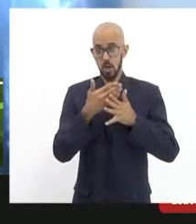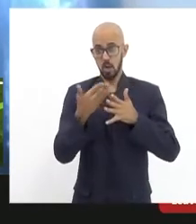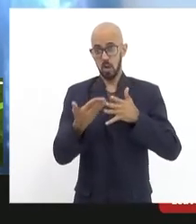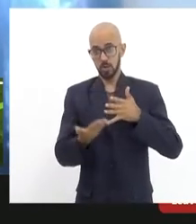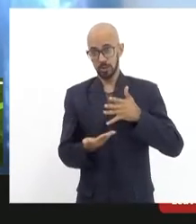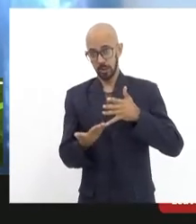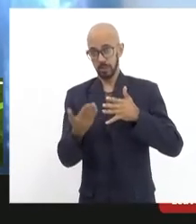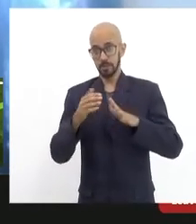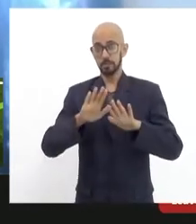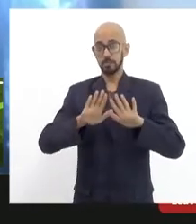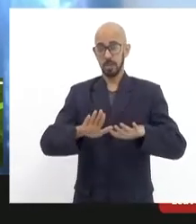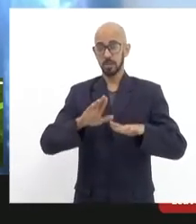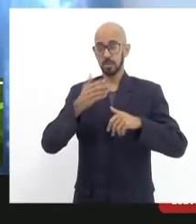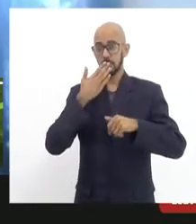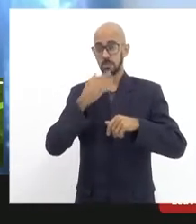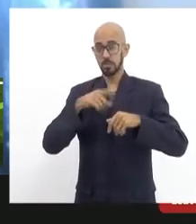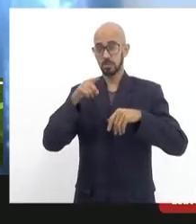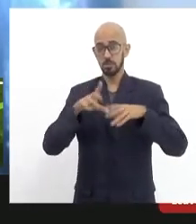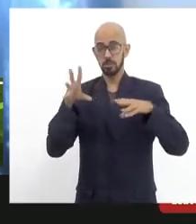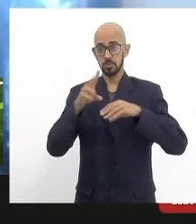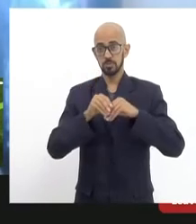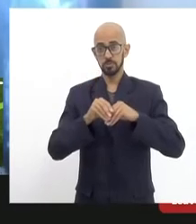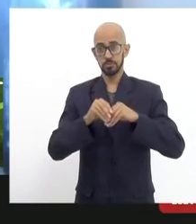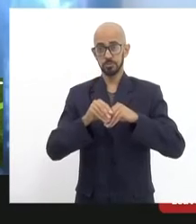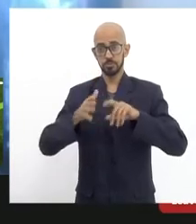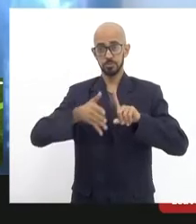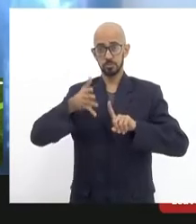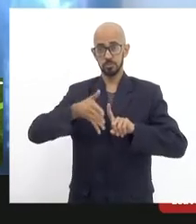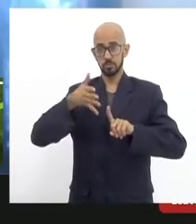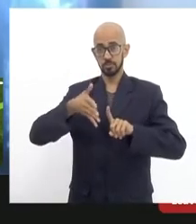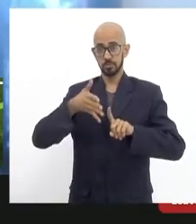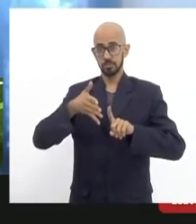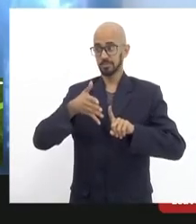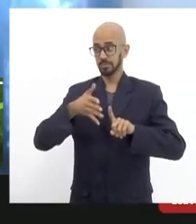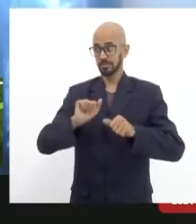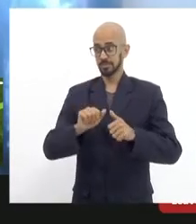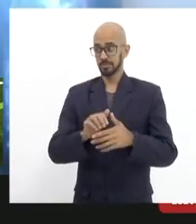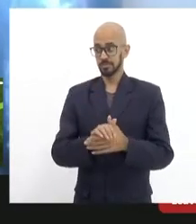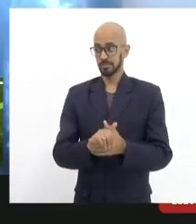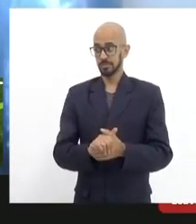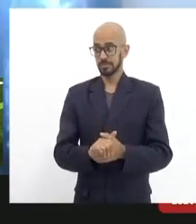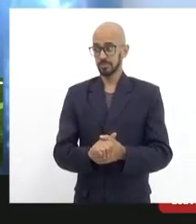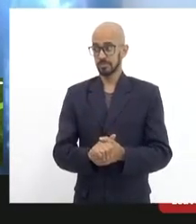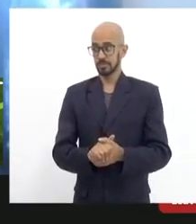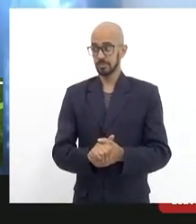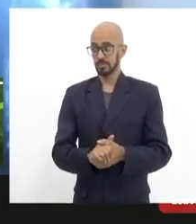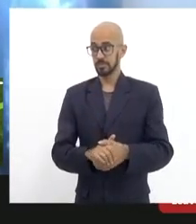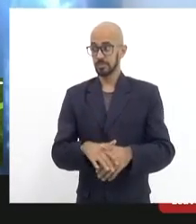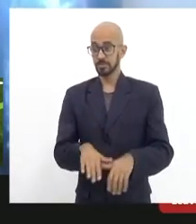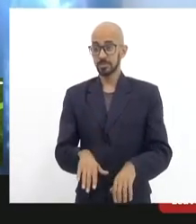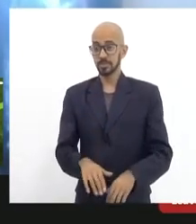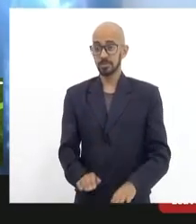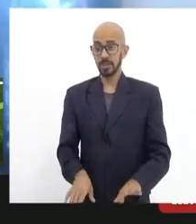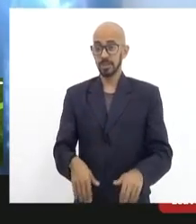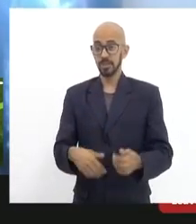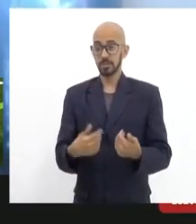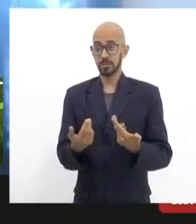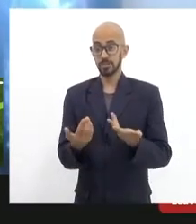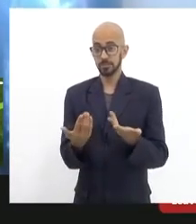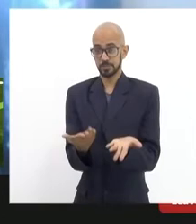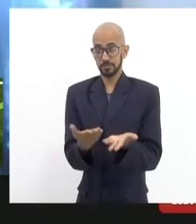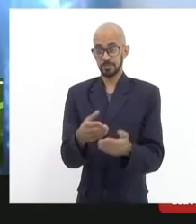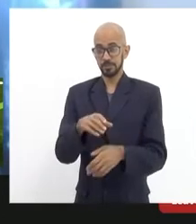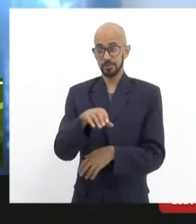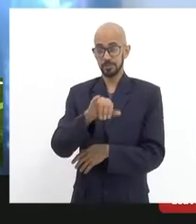que tentem ser breves coisas que normalmente eu mesmo não consigo né mas então vamos lá Jandira